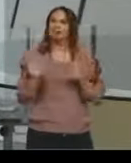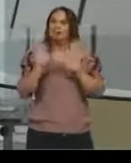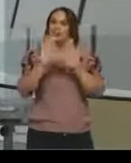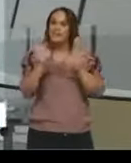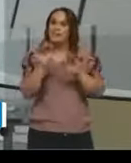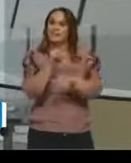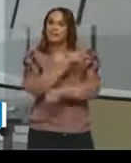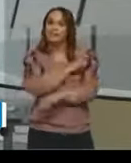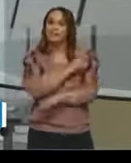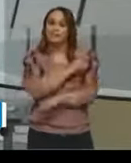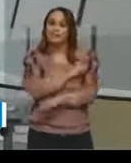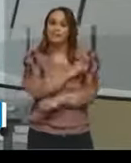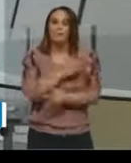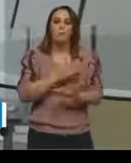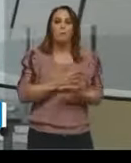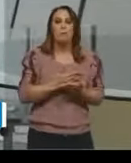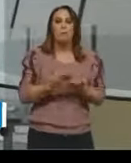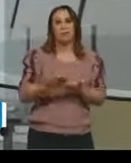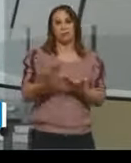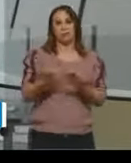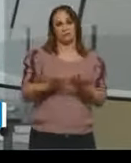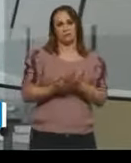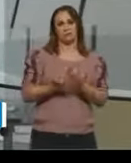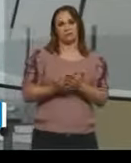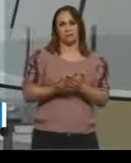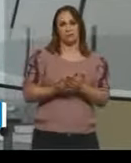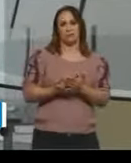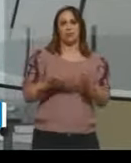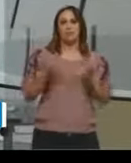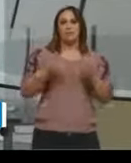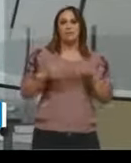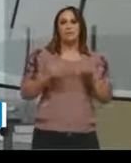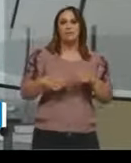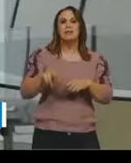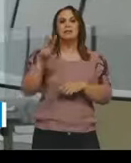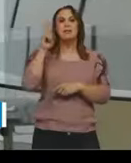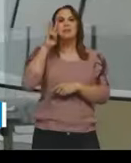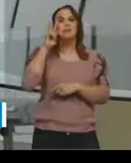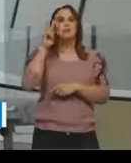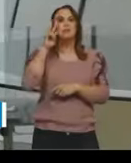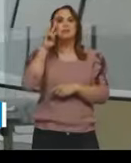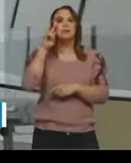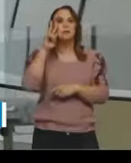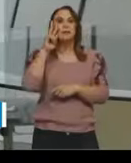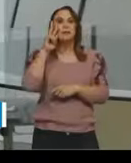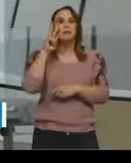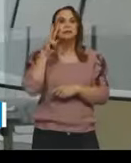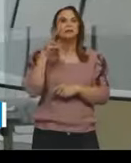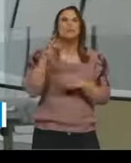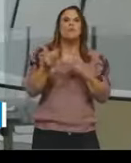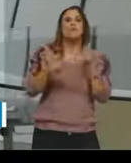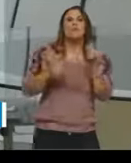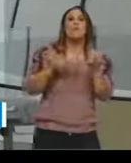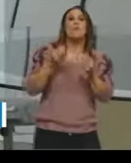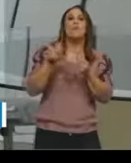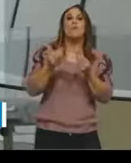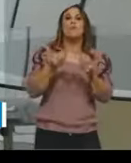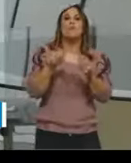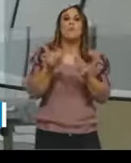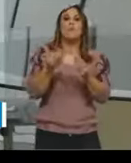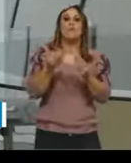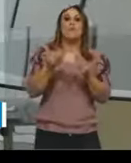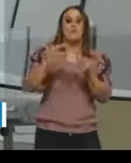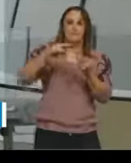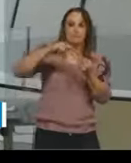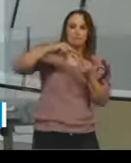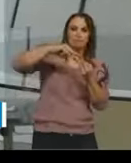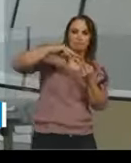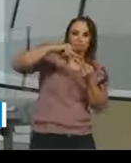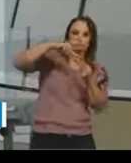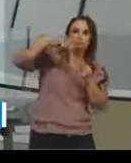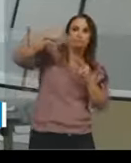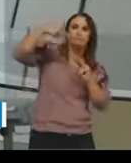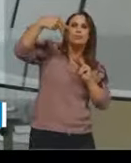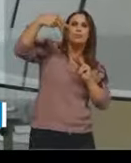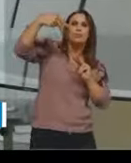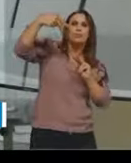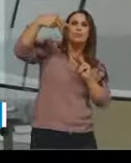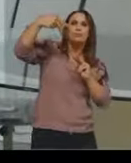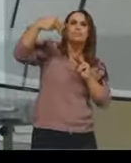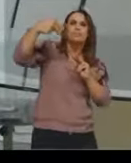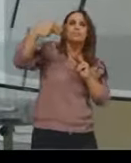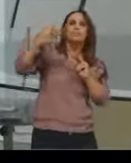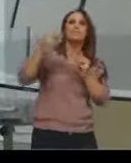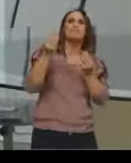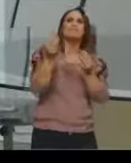nossa aula, a gente tem que entender, só relembrar, como que é feito, então, de que é formada essa estrutura do DNA.